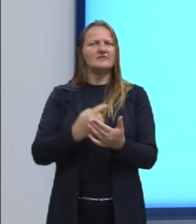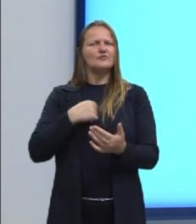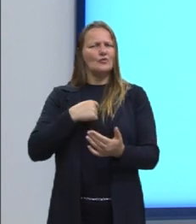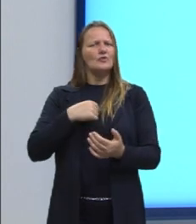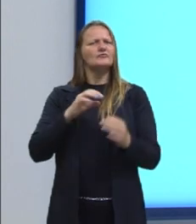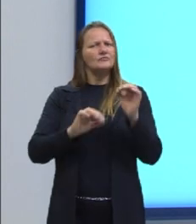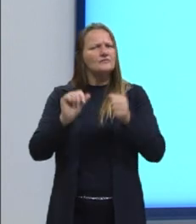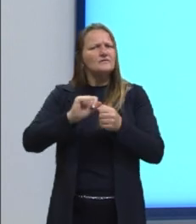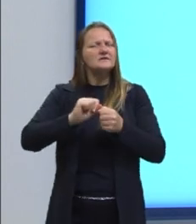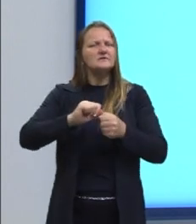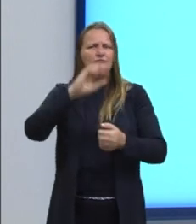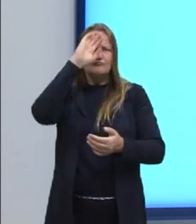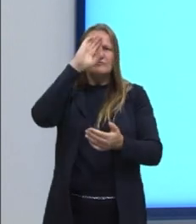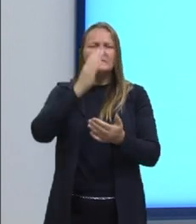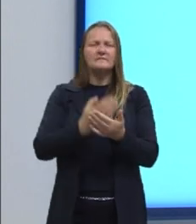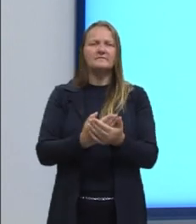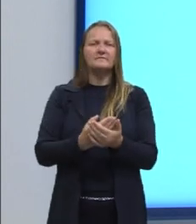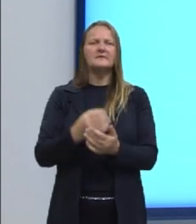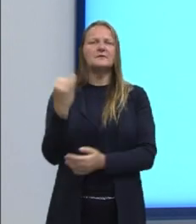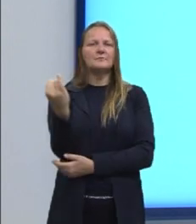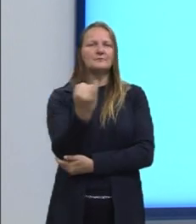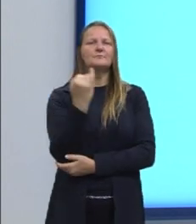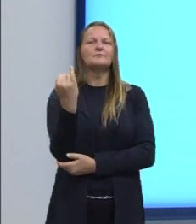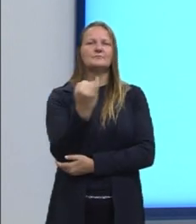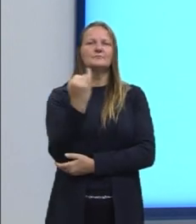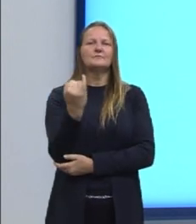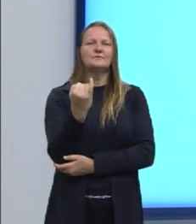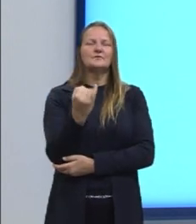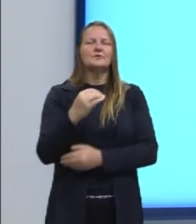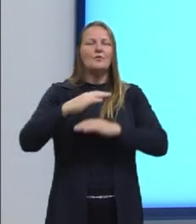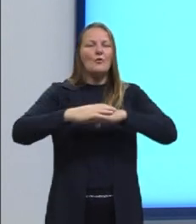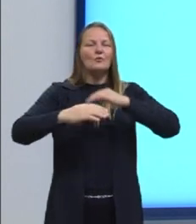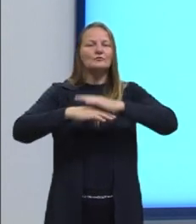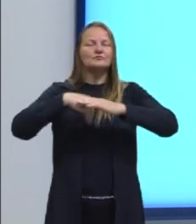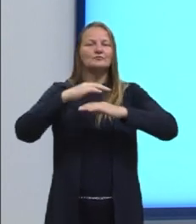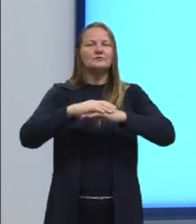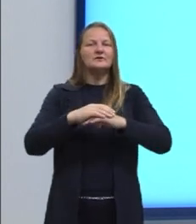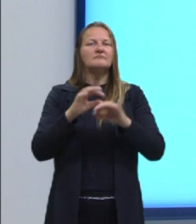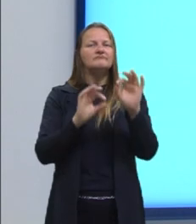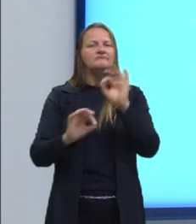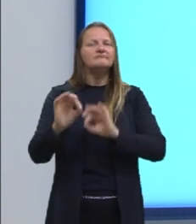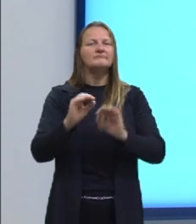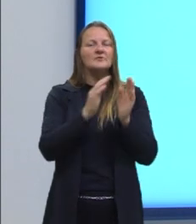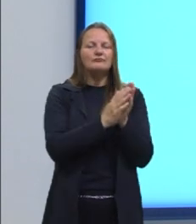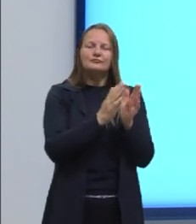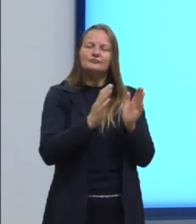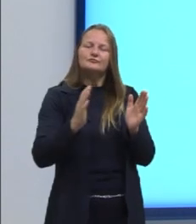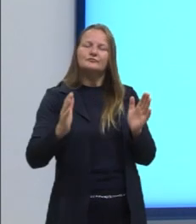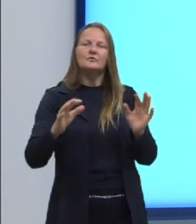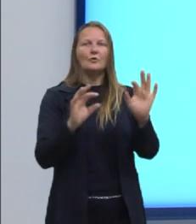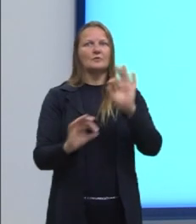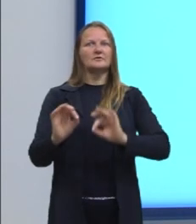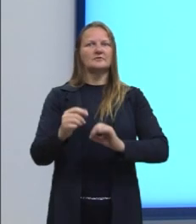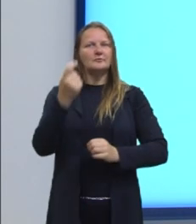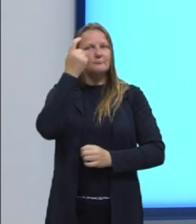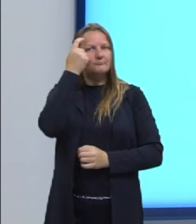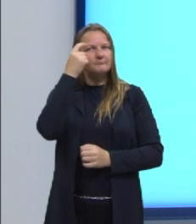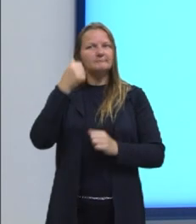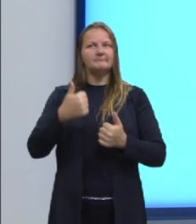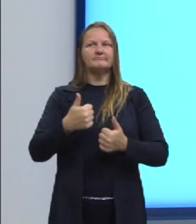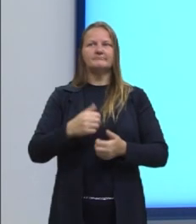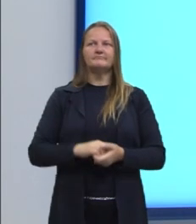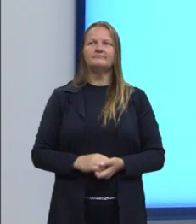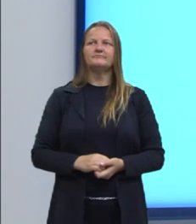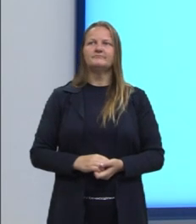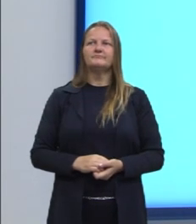estamos fazendo. Então, é importante construir todas essas etapas. E nós temos